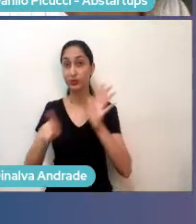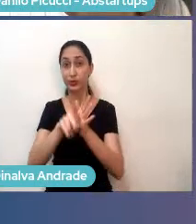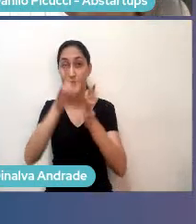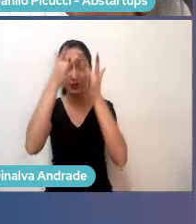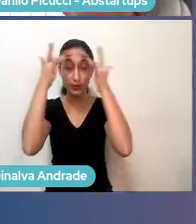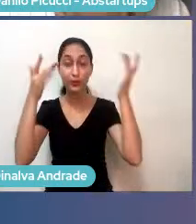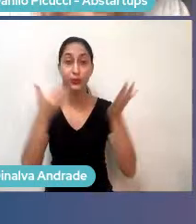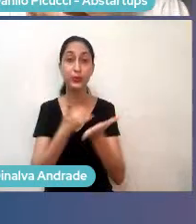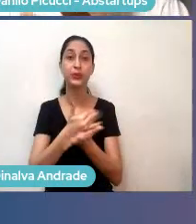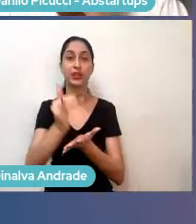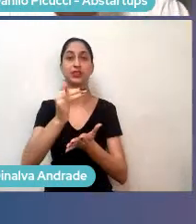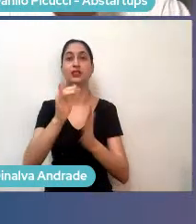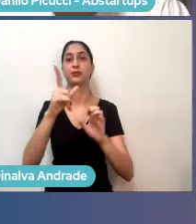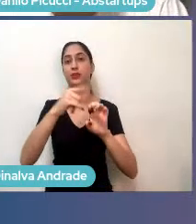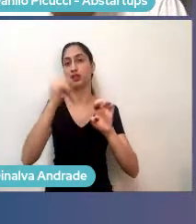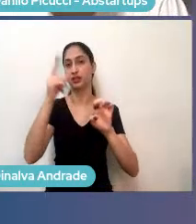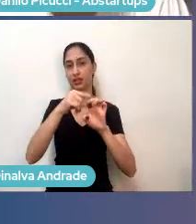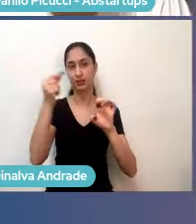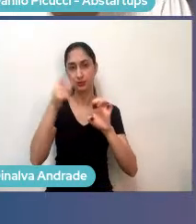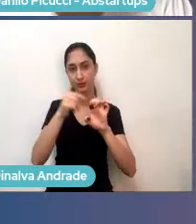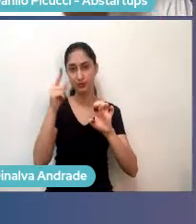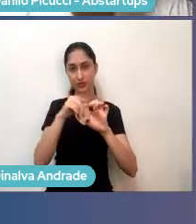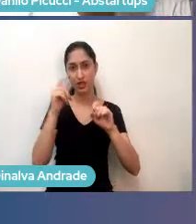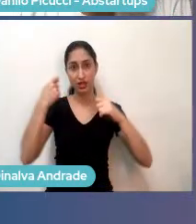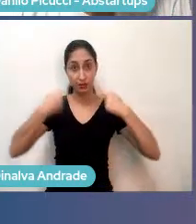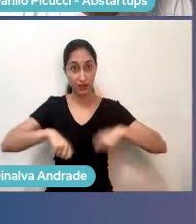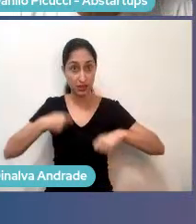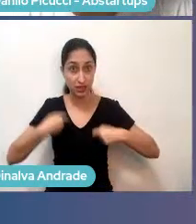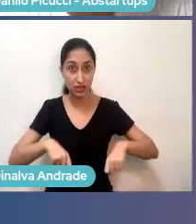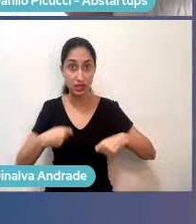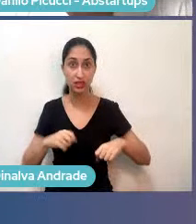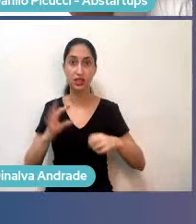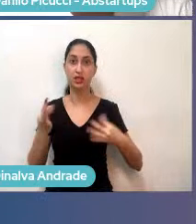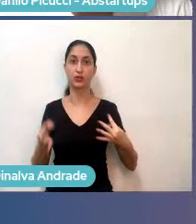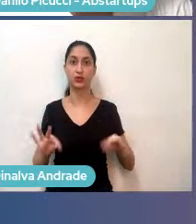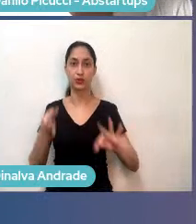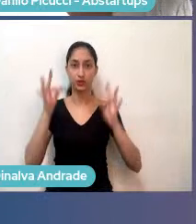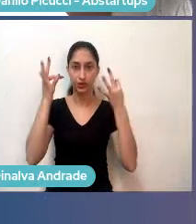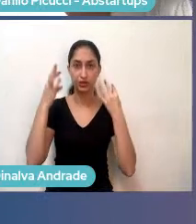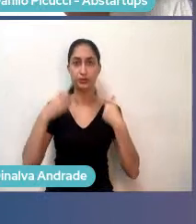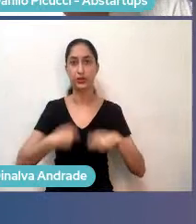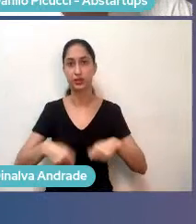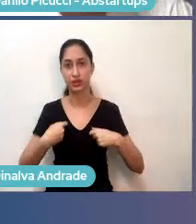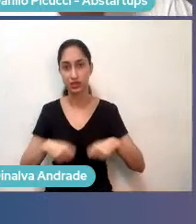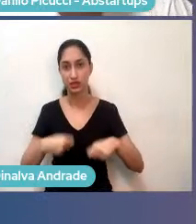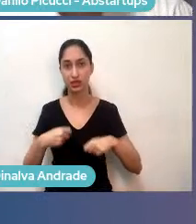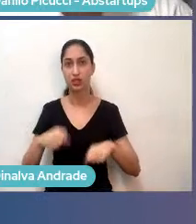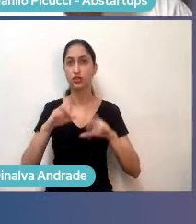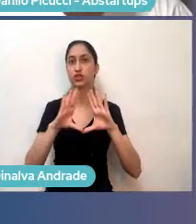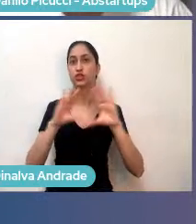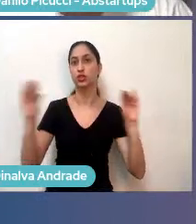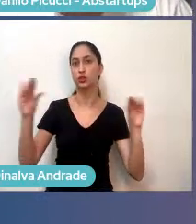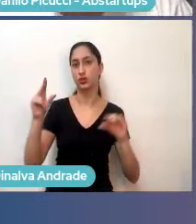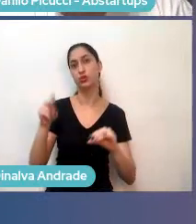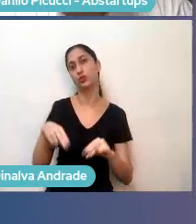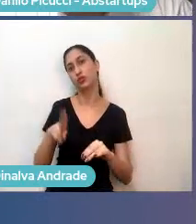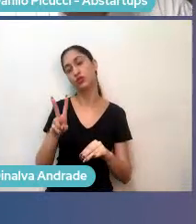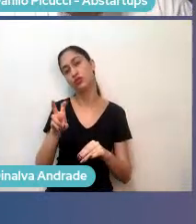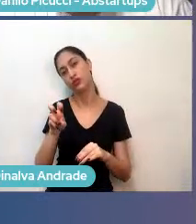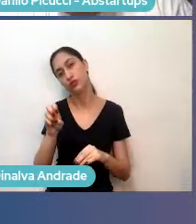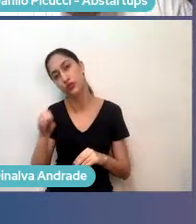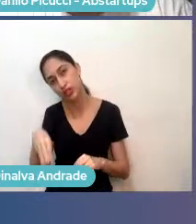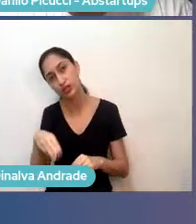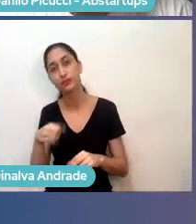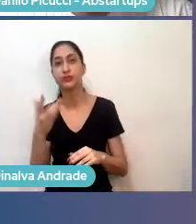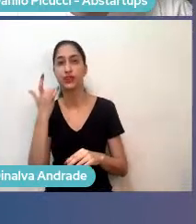a empreender, para quem tem aí isso de startup com necessidade de tecnologia, necessidade de nuvem, é o AWS Activate, é facinho de acessar,